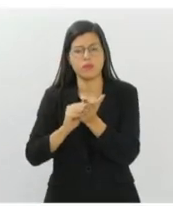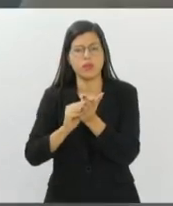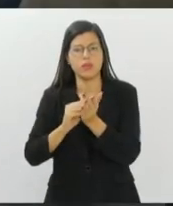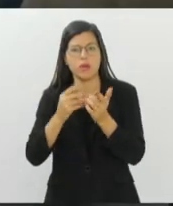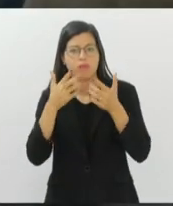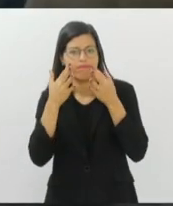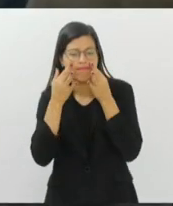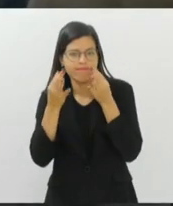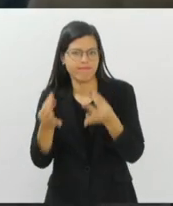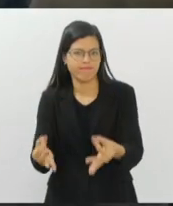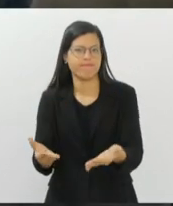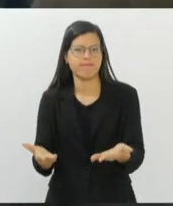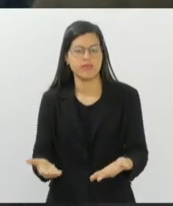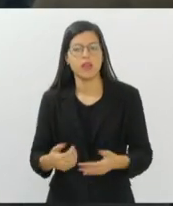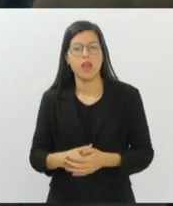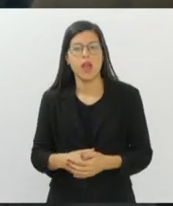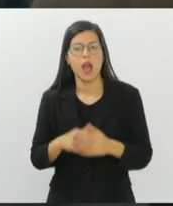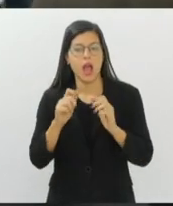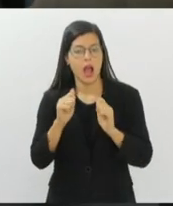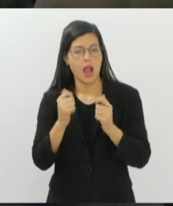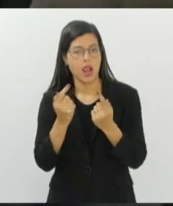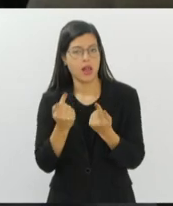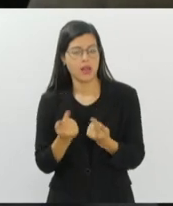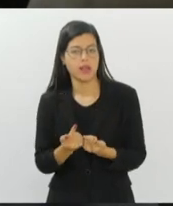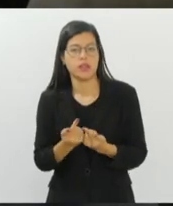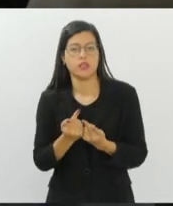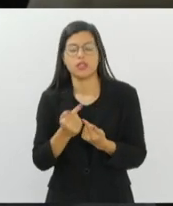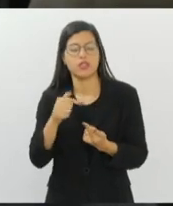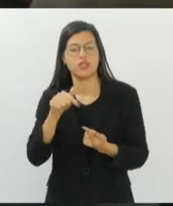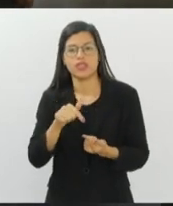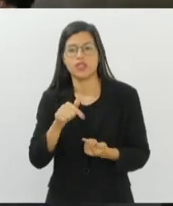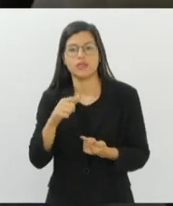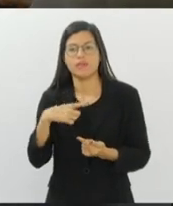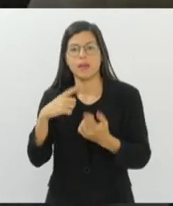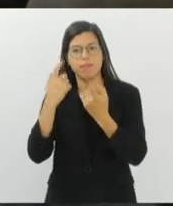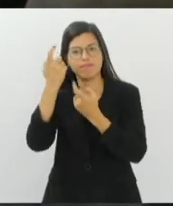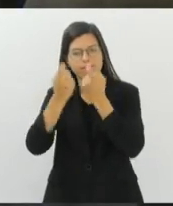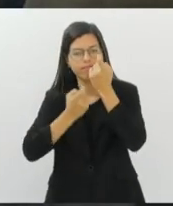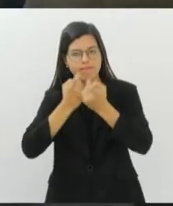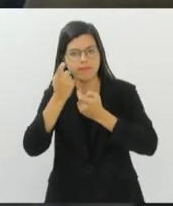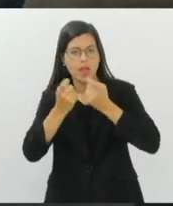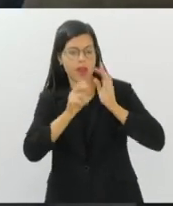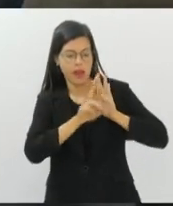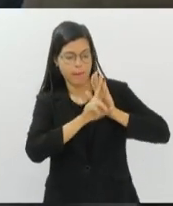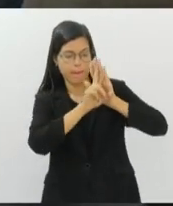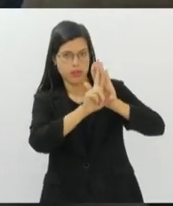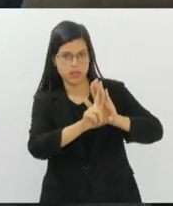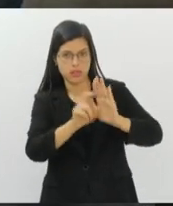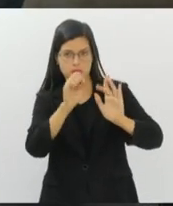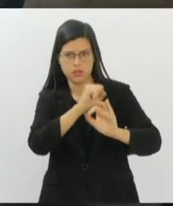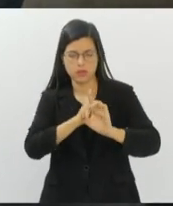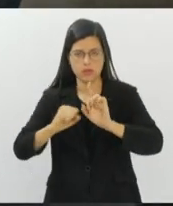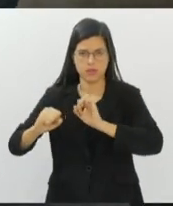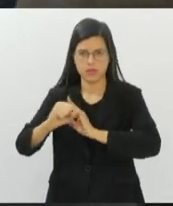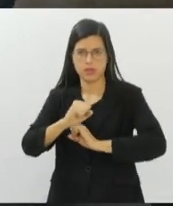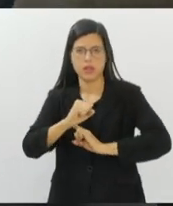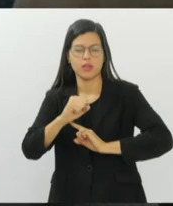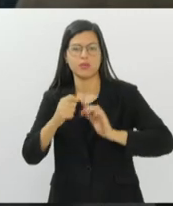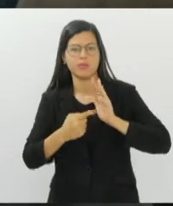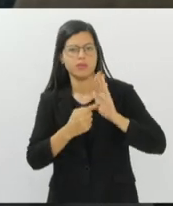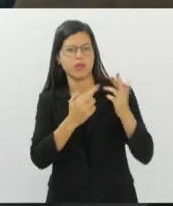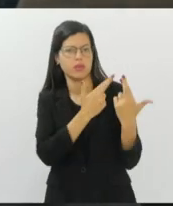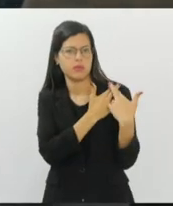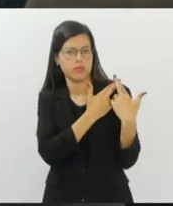sociedade. E a Assembleia Legislativa vem como essa preocupação, ser o representante da sociedade nessa responsabilidade